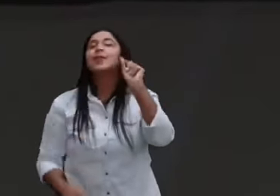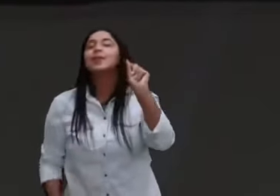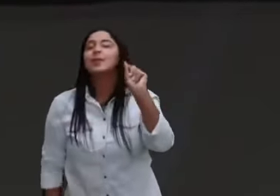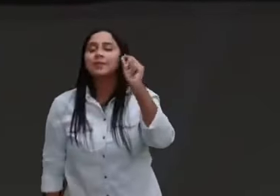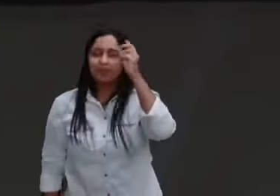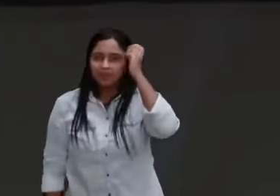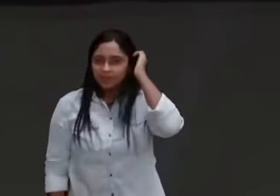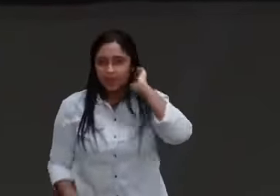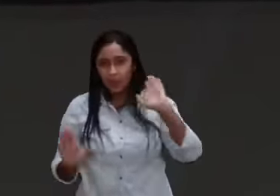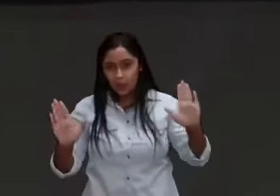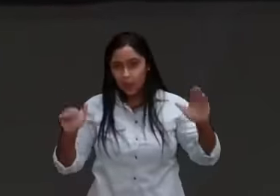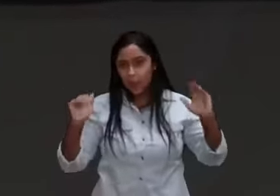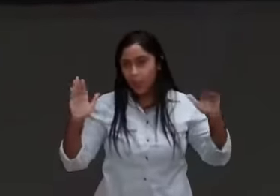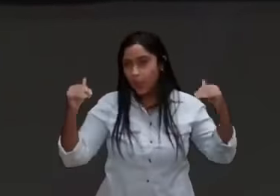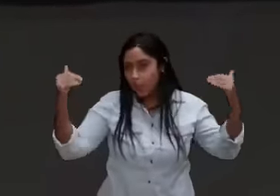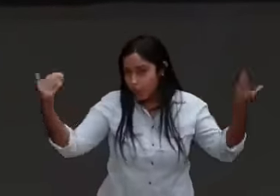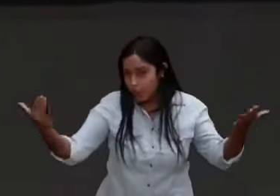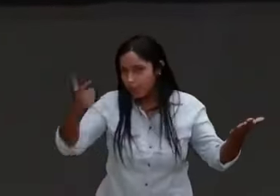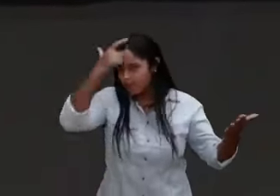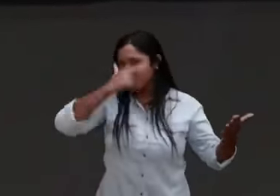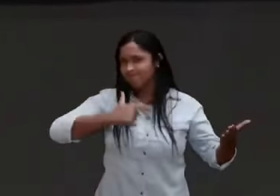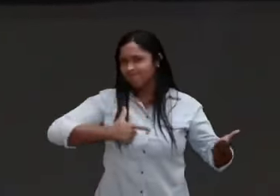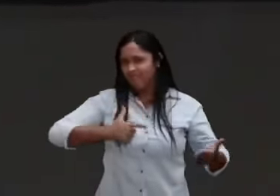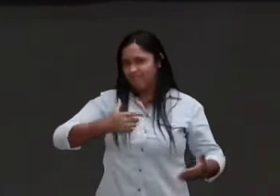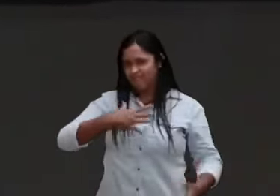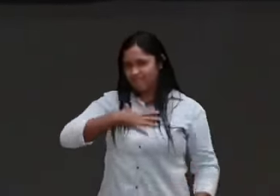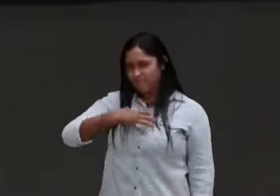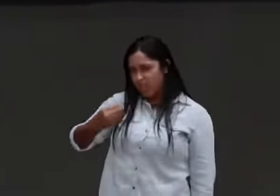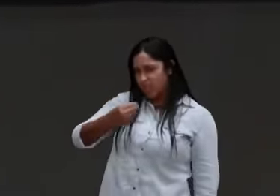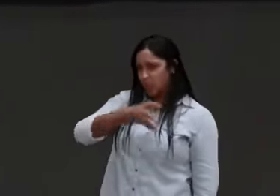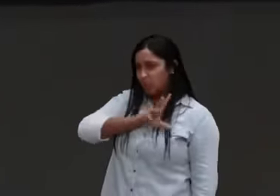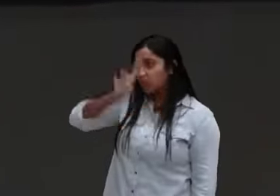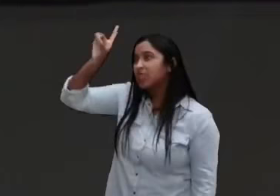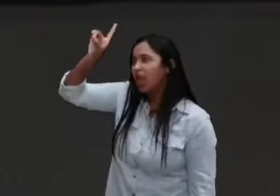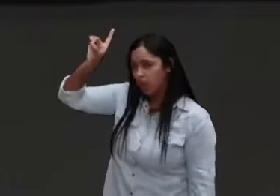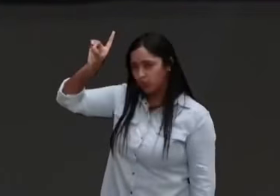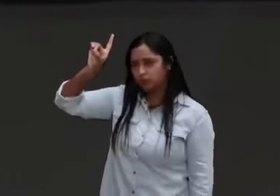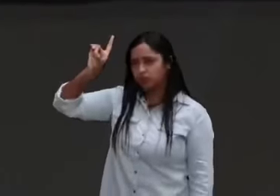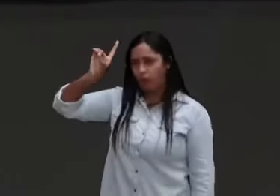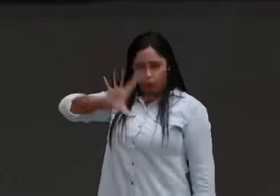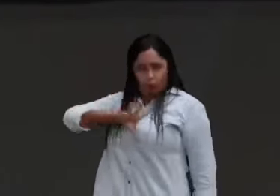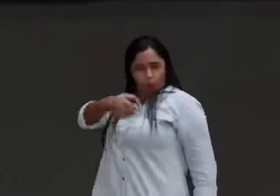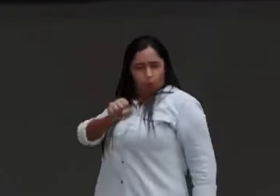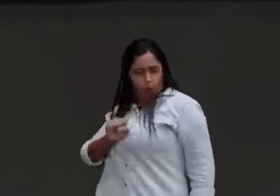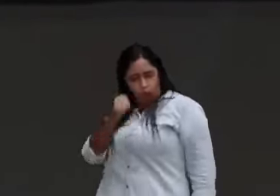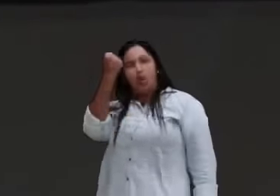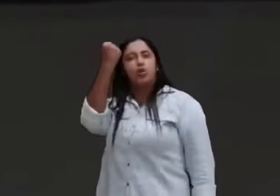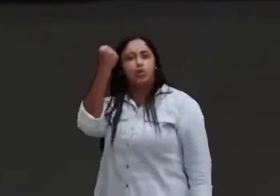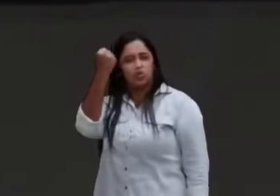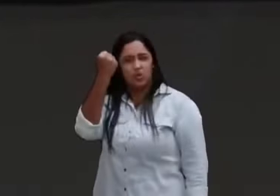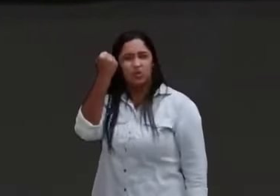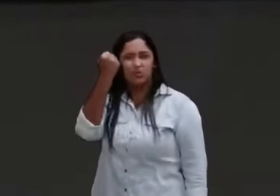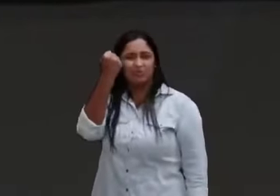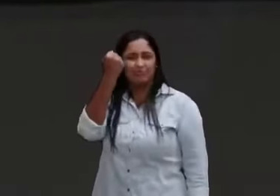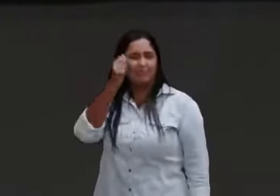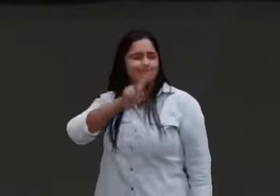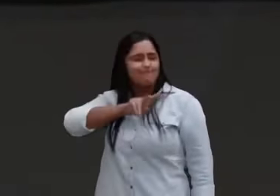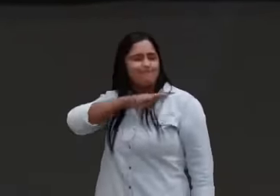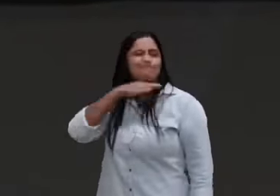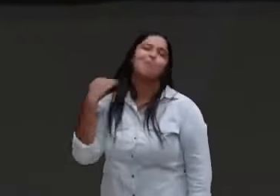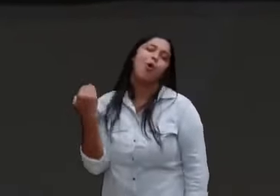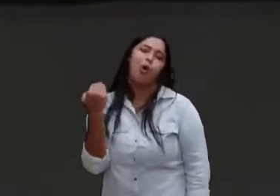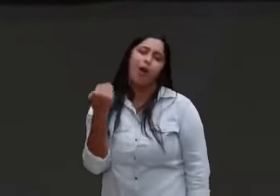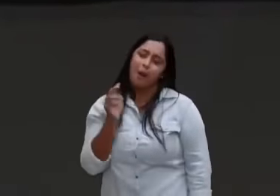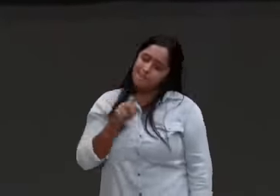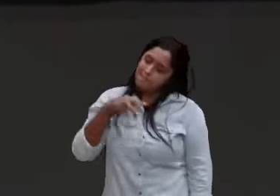o Senhor olha e fala, menos um guerreiro na terra, apesar de que o Senhor abraça